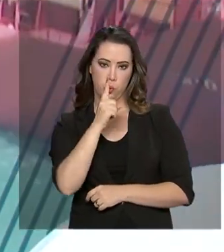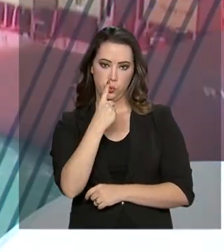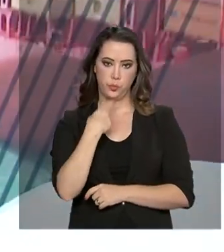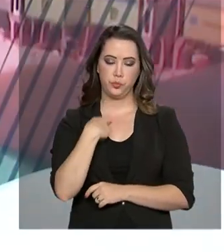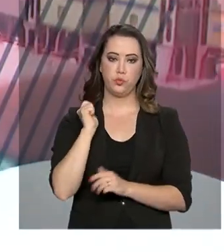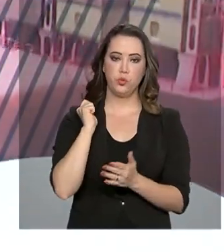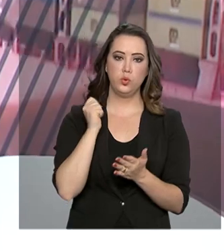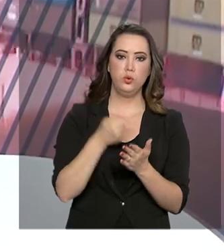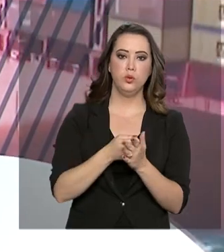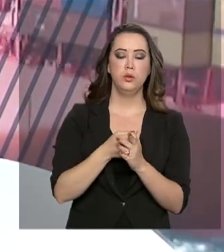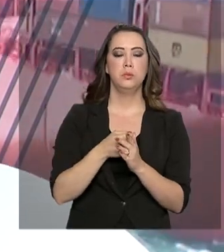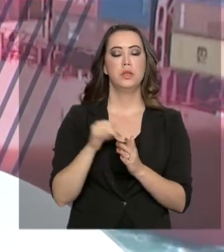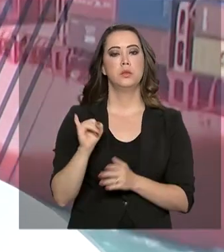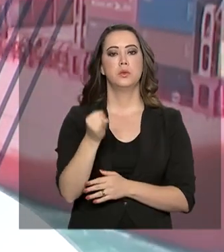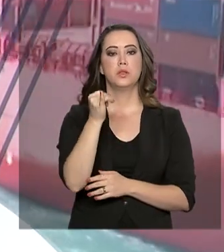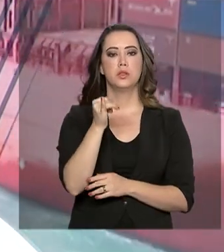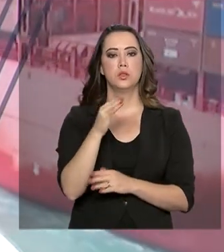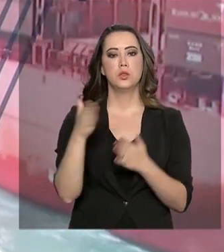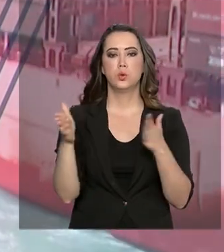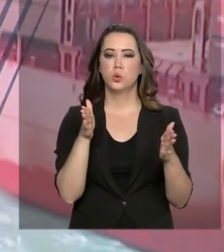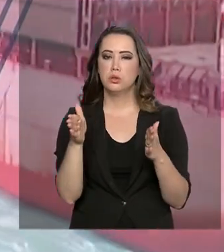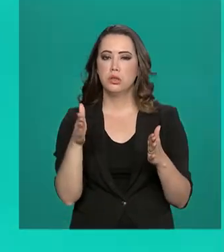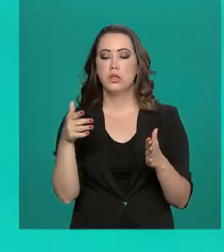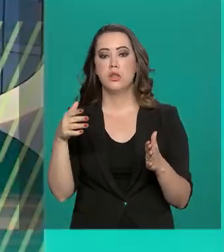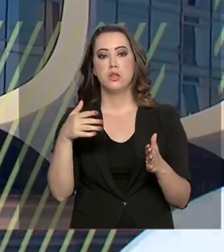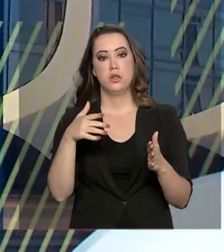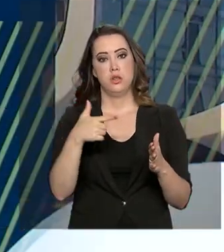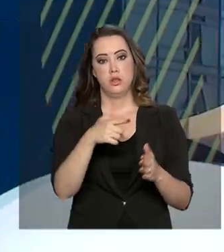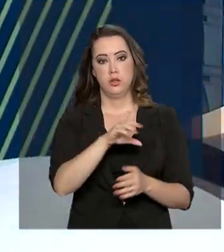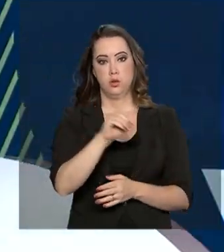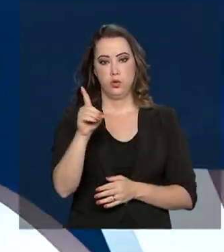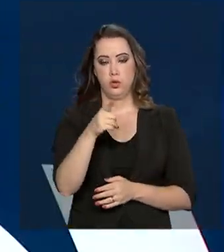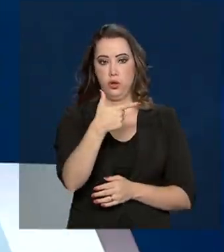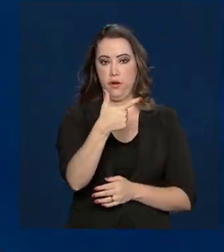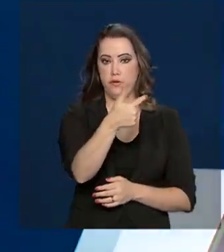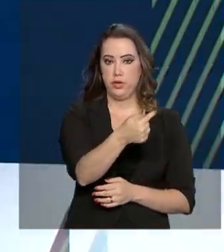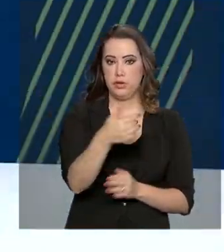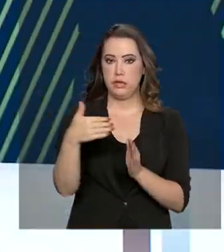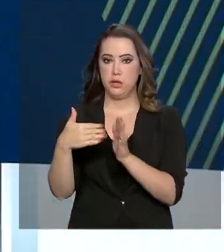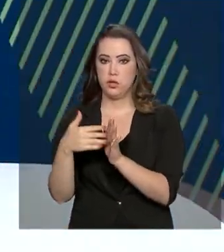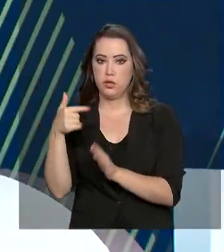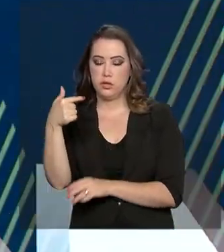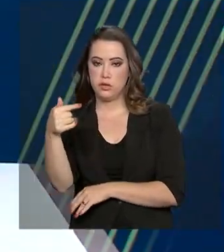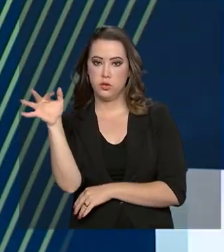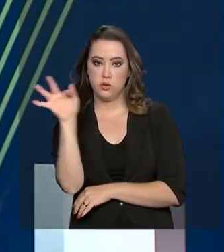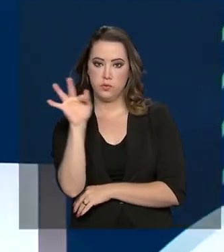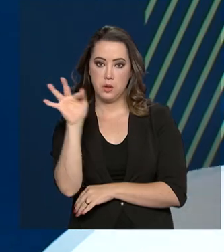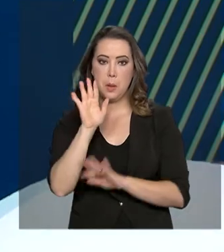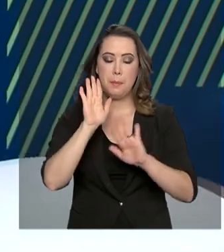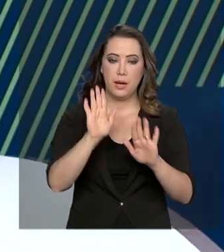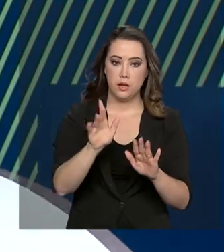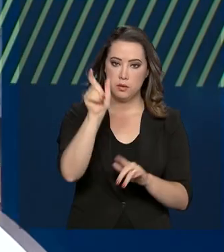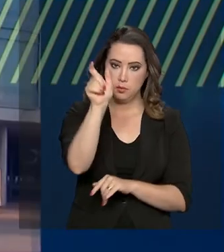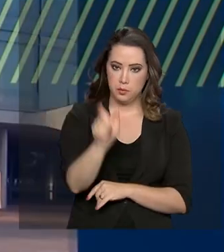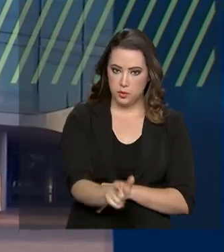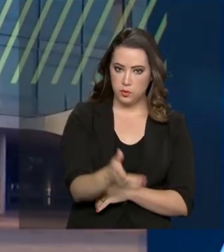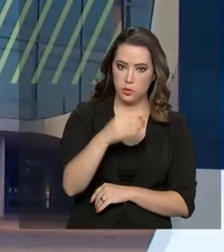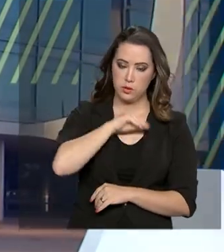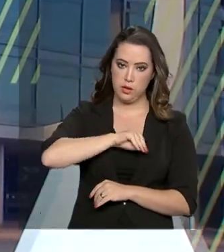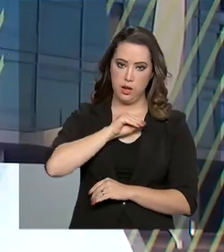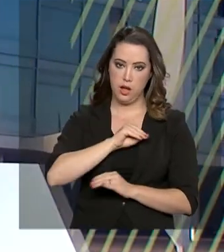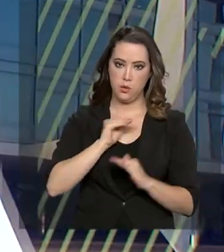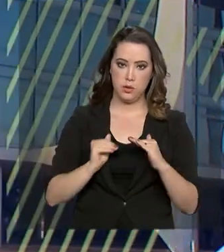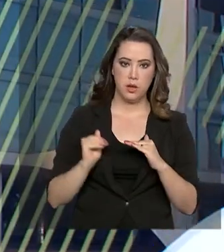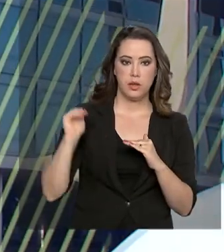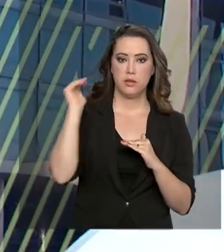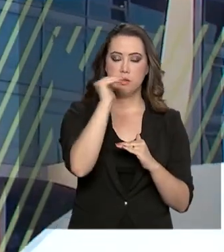depósitos de janeiro serão feitos entre os dias 27 de janeiro e 7 de fevereiro. Já aqueles segurados com renda